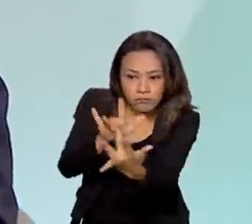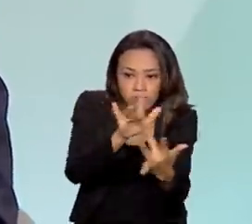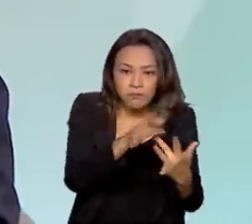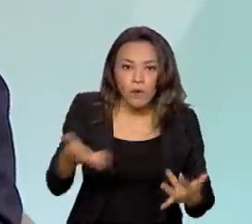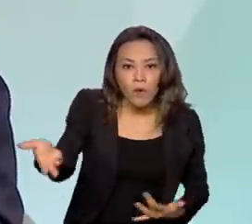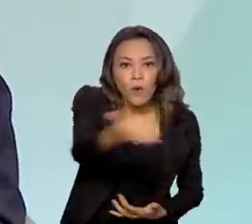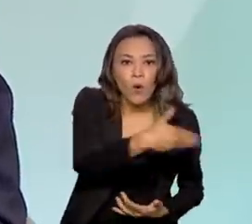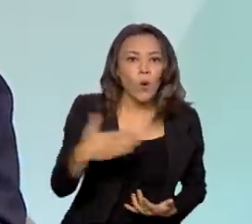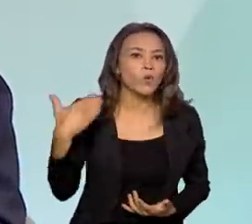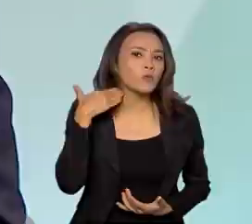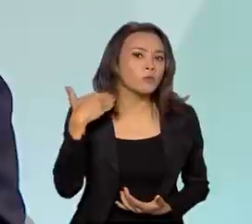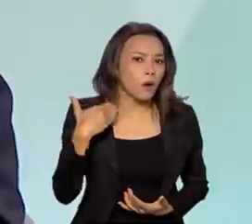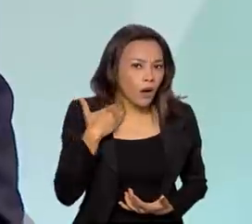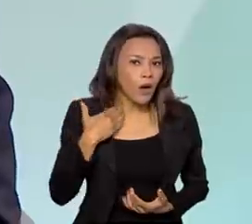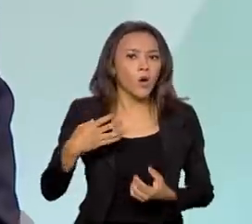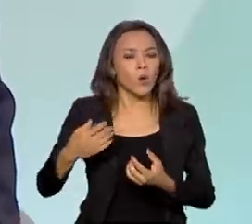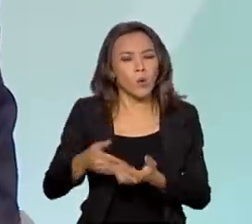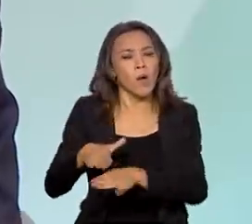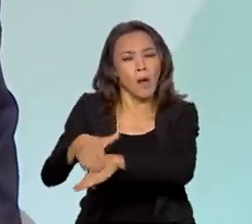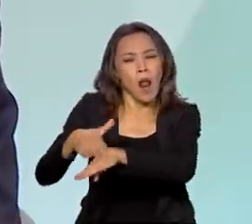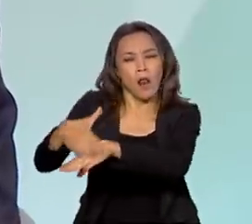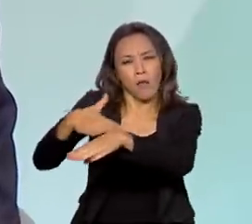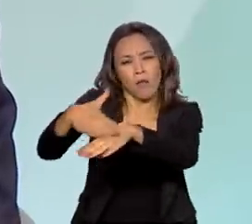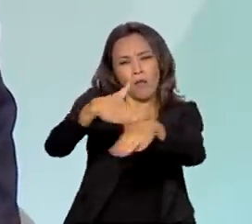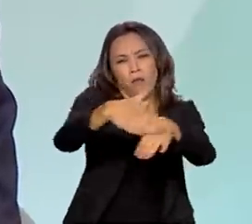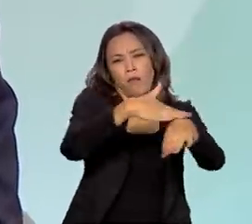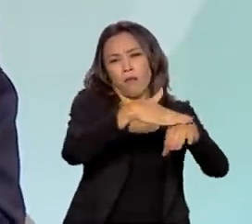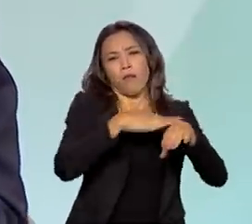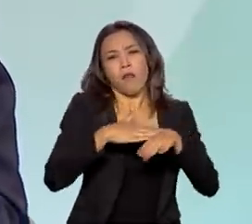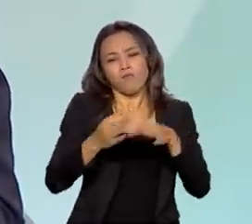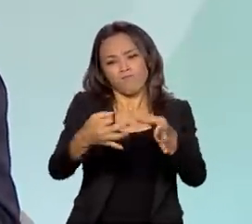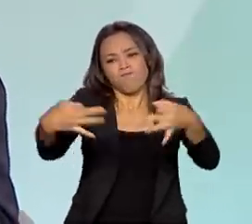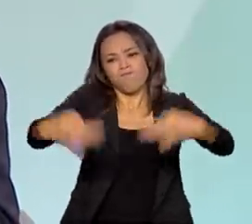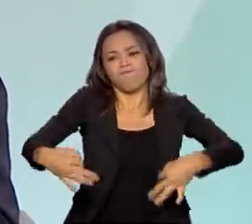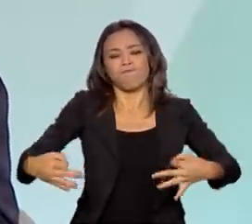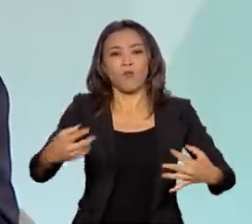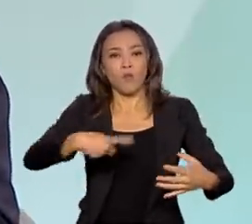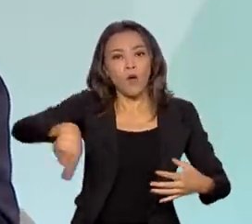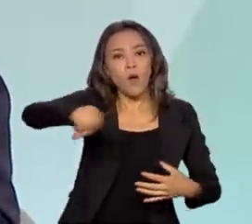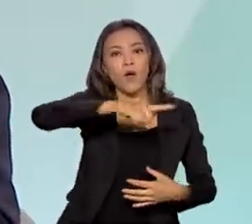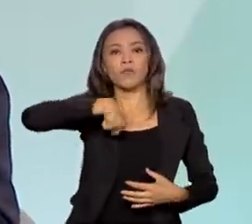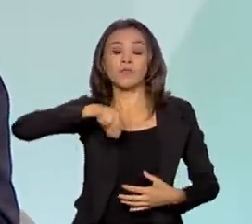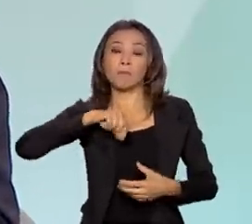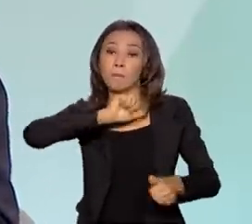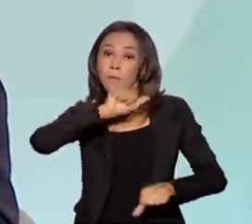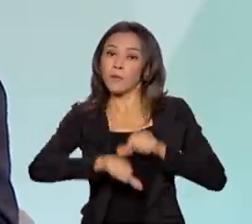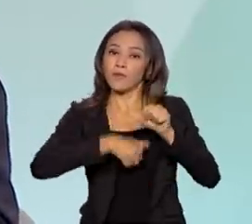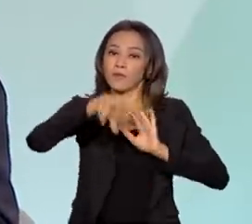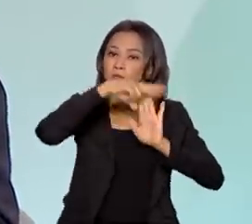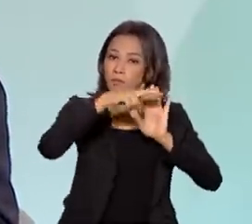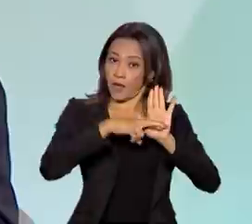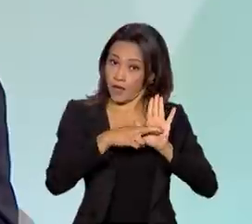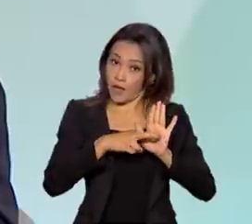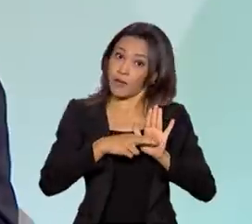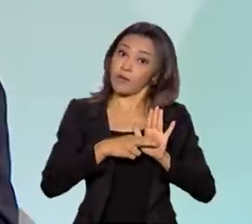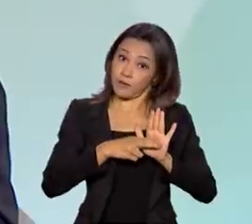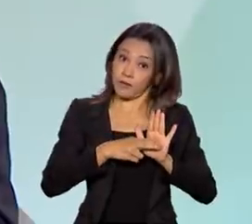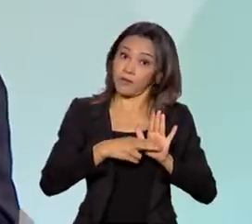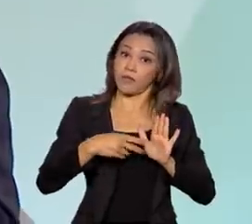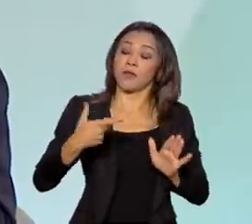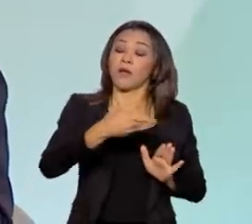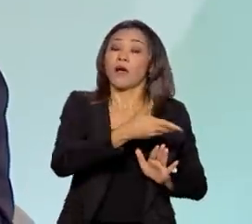extensa, muito adequada, correta por parte da instituição financeira. Nós alteramos a forma com que os agentes financeiros são